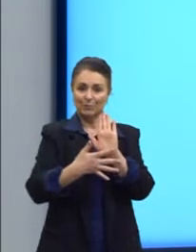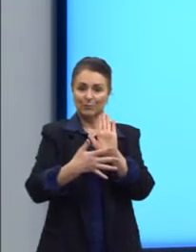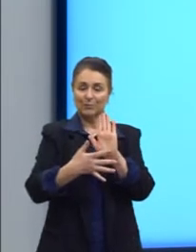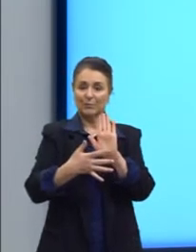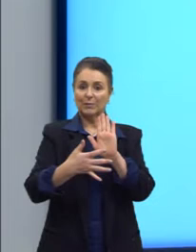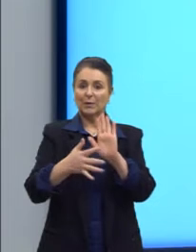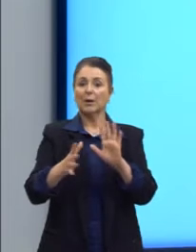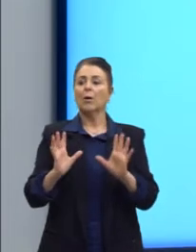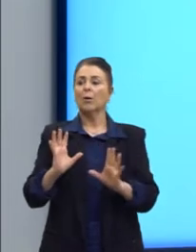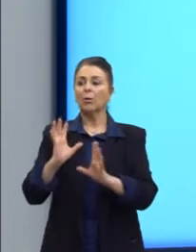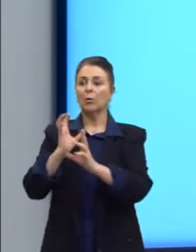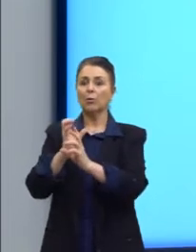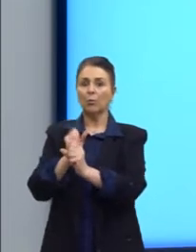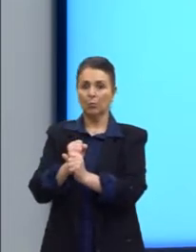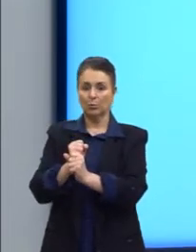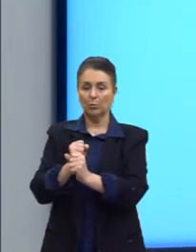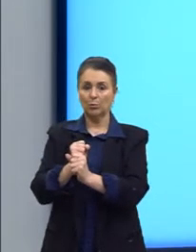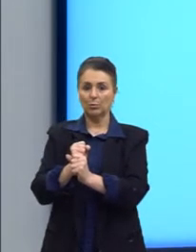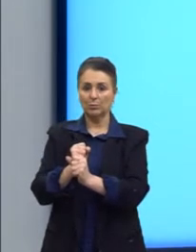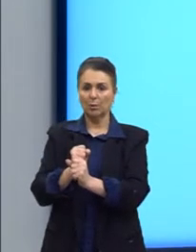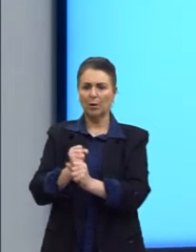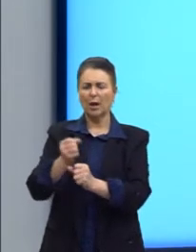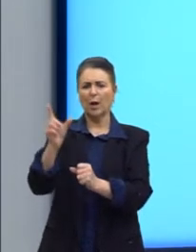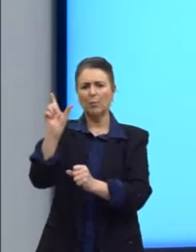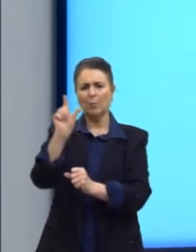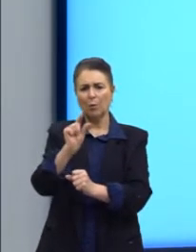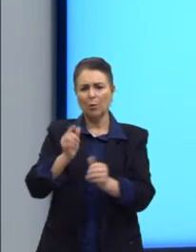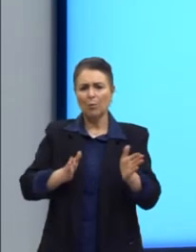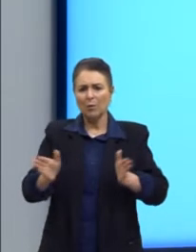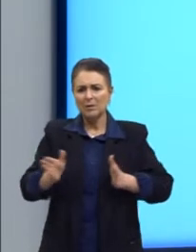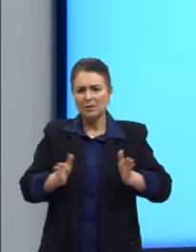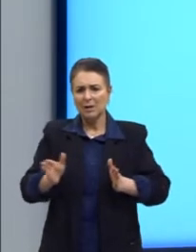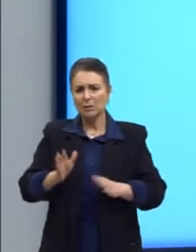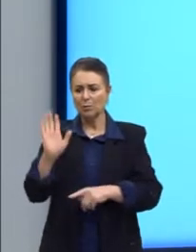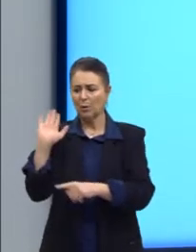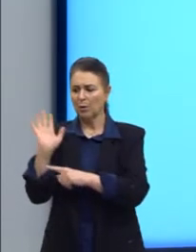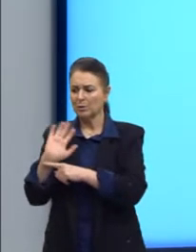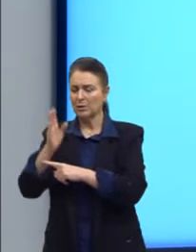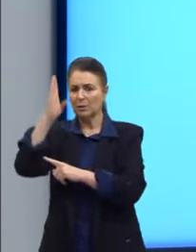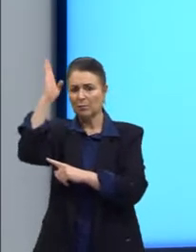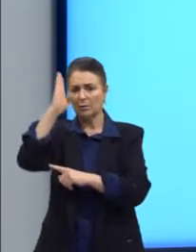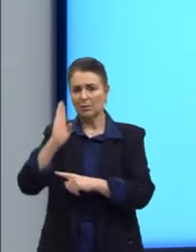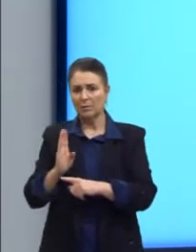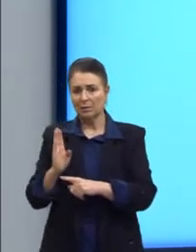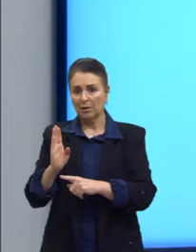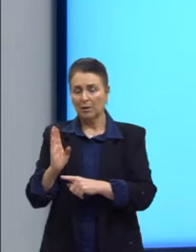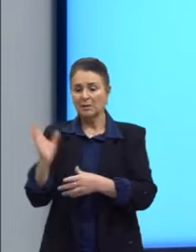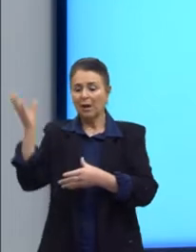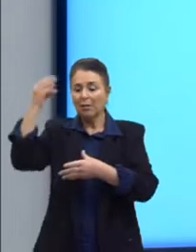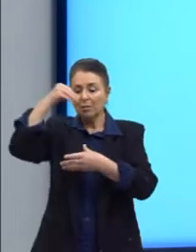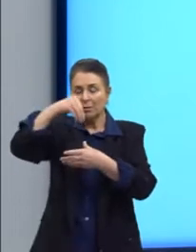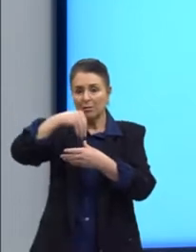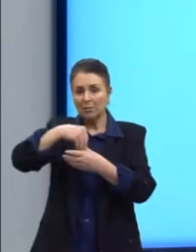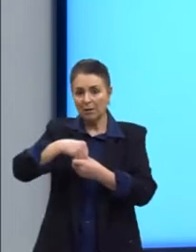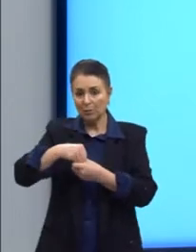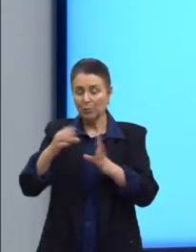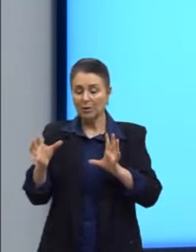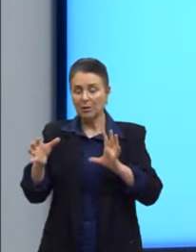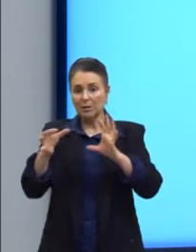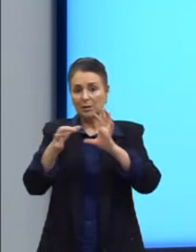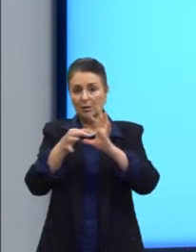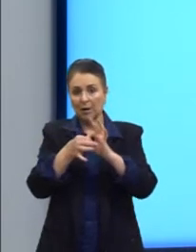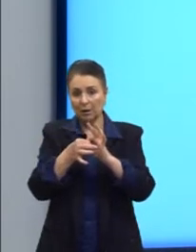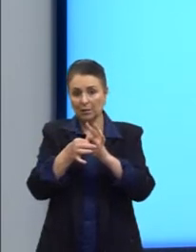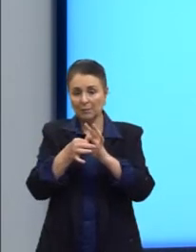-se que a precária democratização do acesso ao cinema no Brasil está intrinsecamente ligada